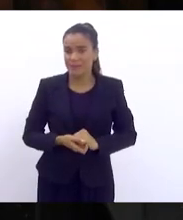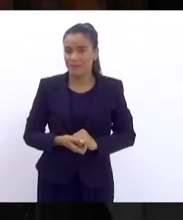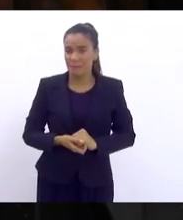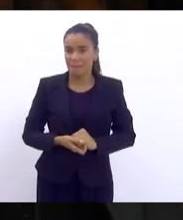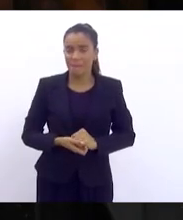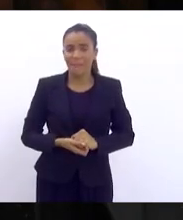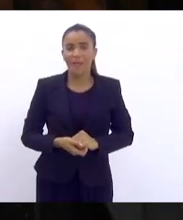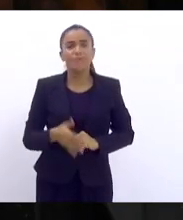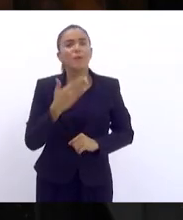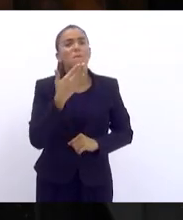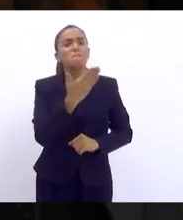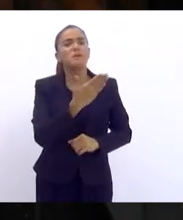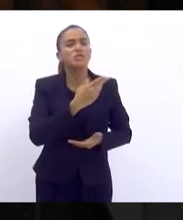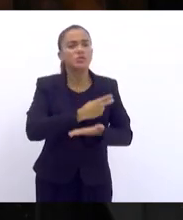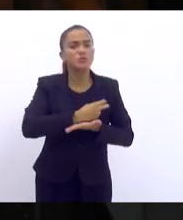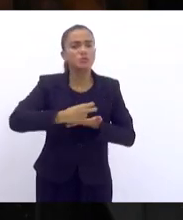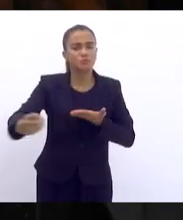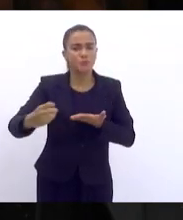Pedido de impeachment.